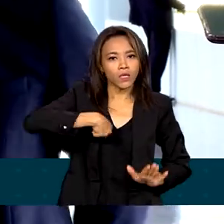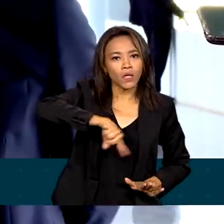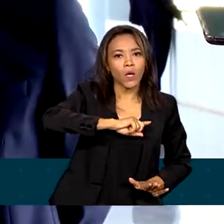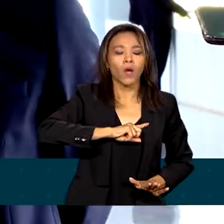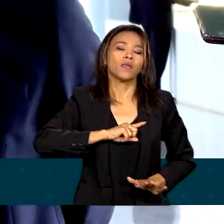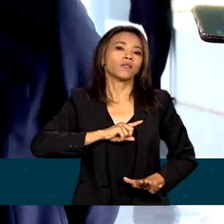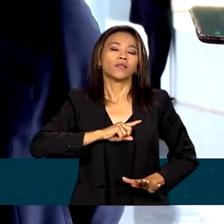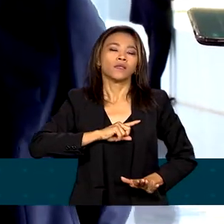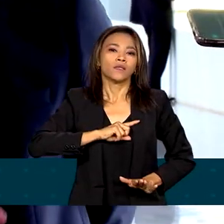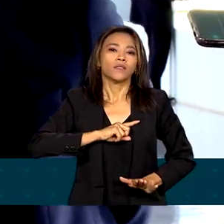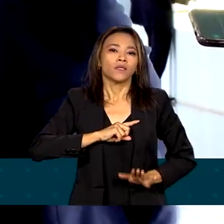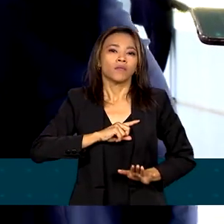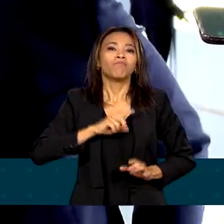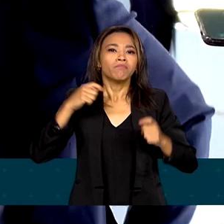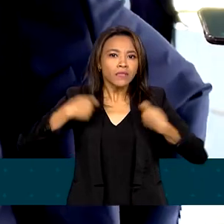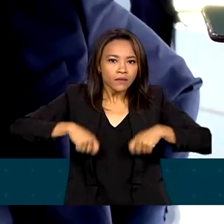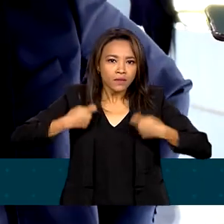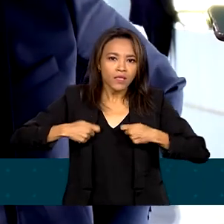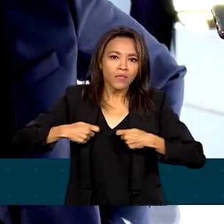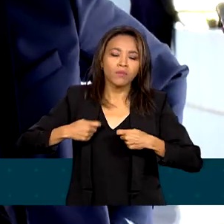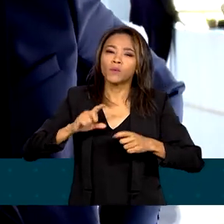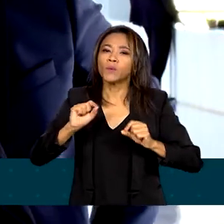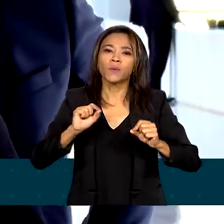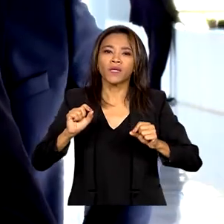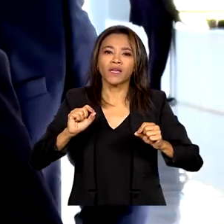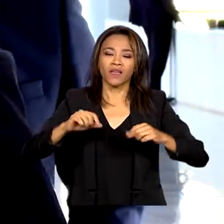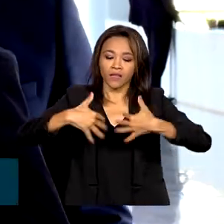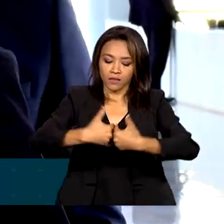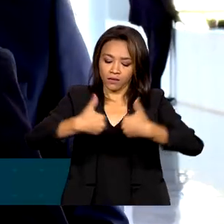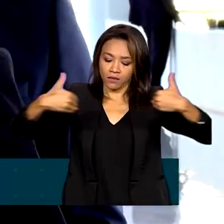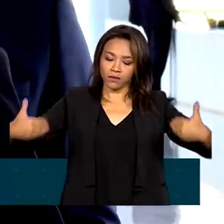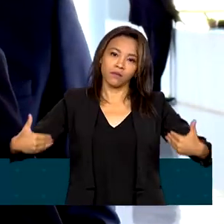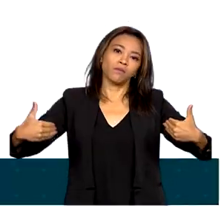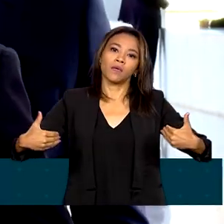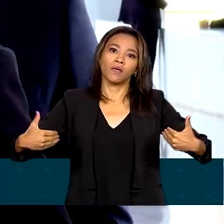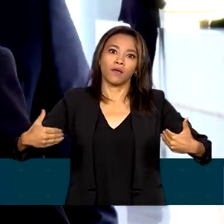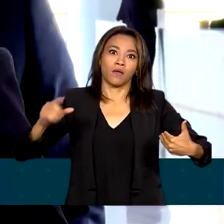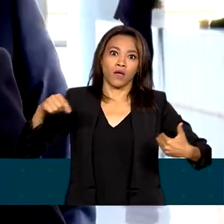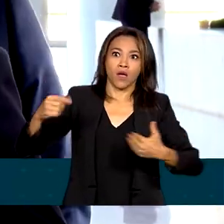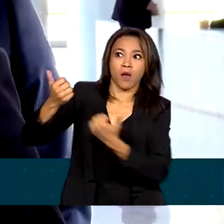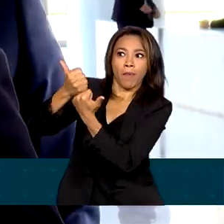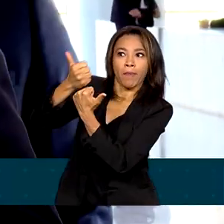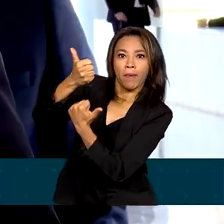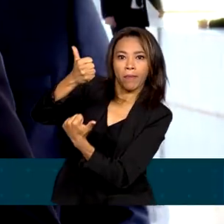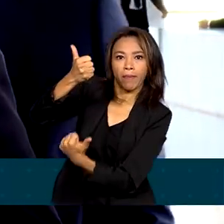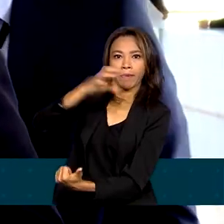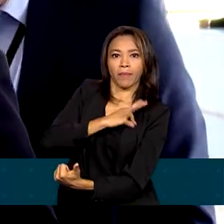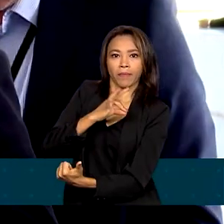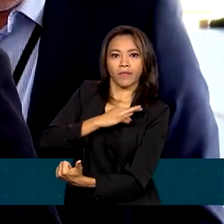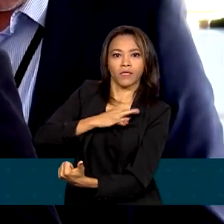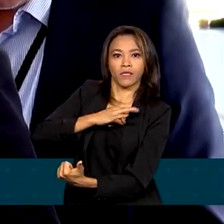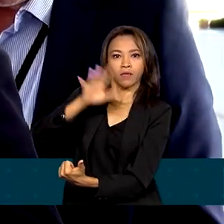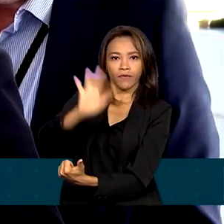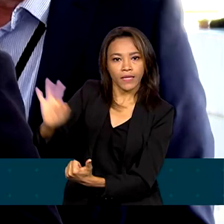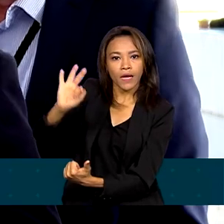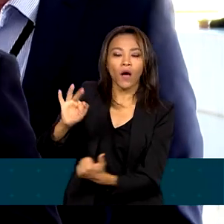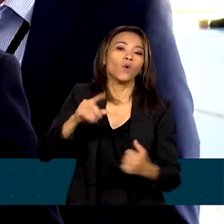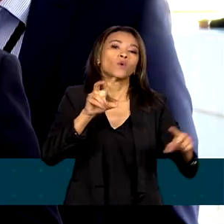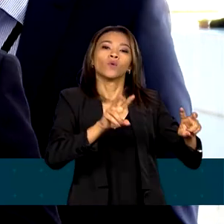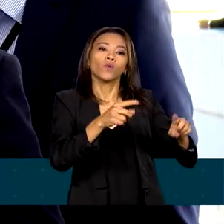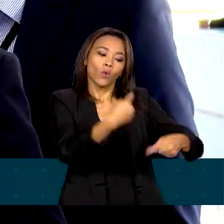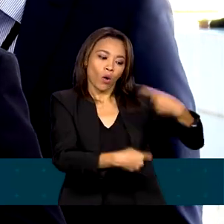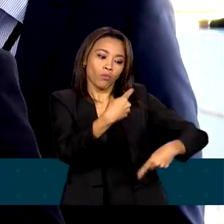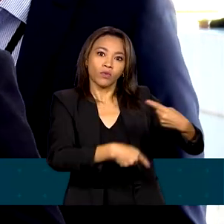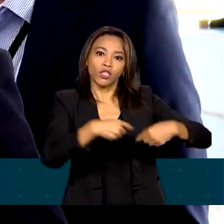despolitizar essas instituições de Estado. Isso nos dá a segurança jurídica, a